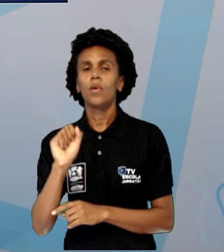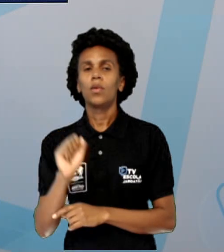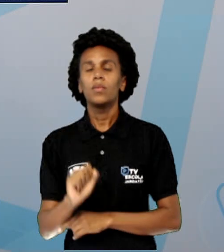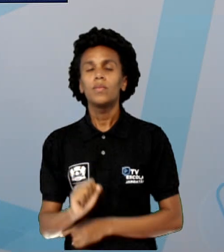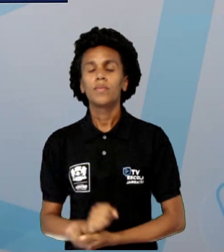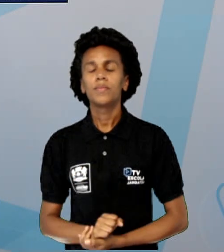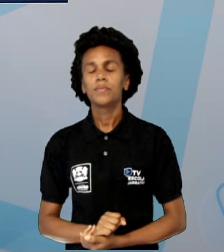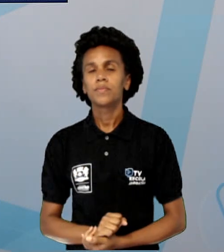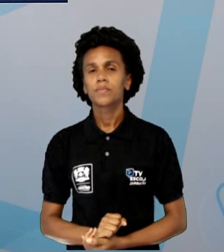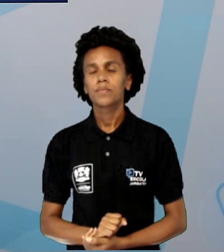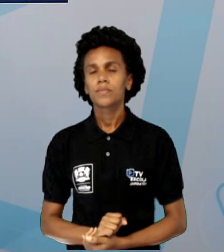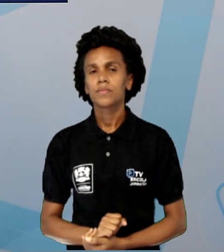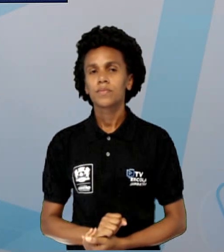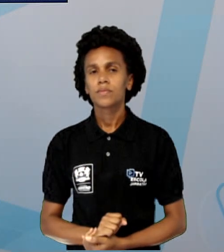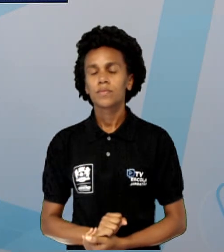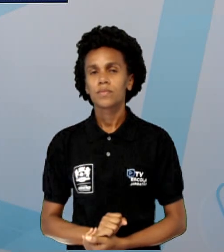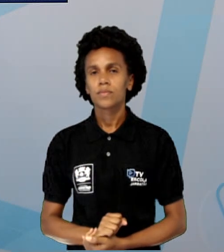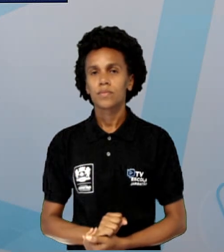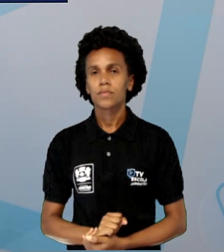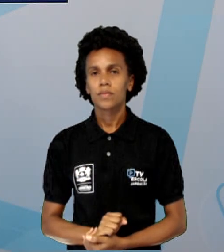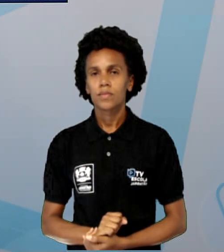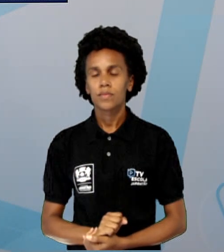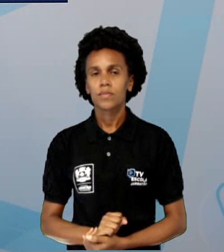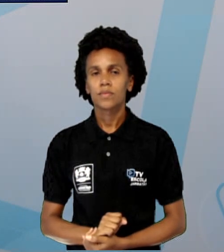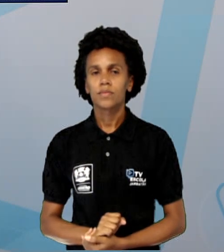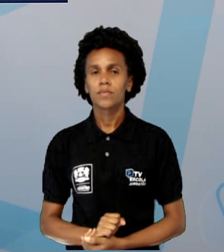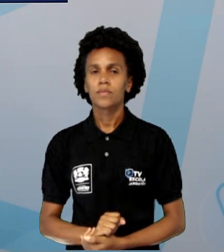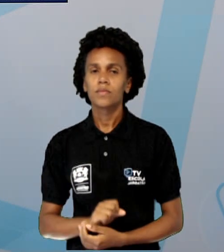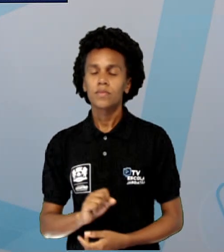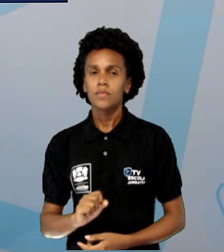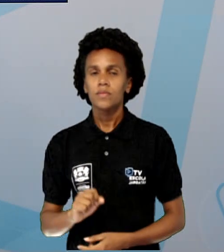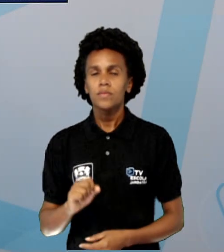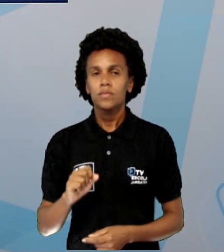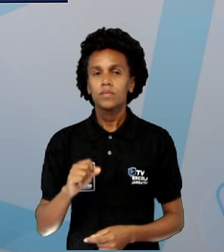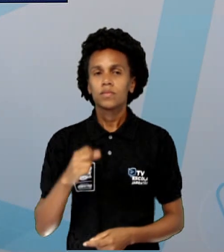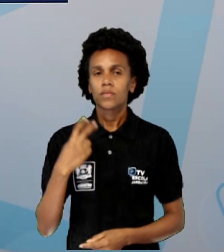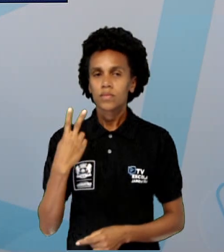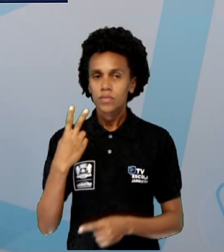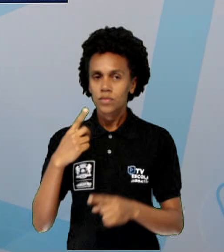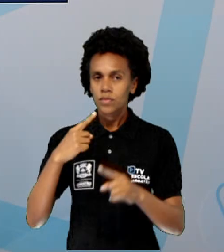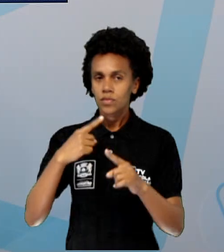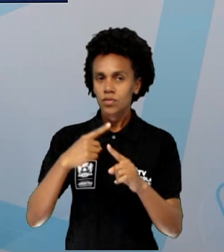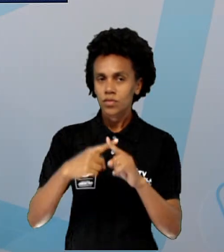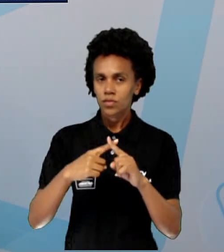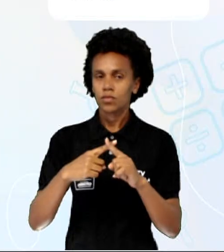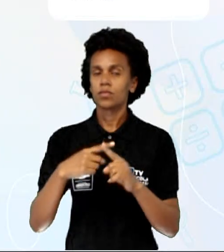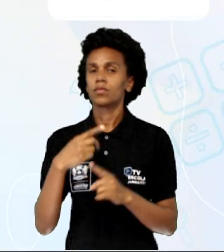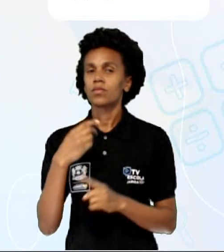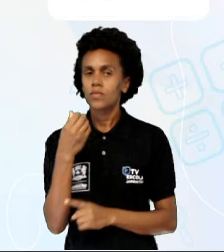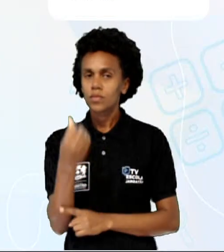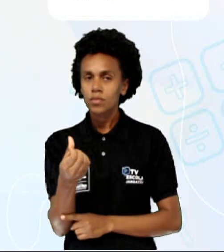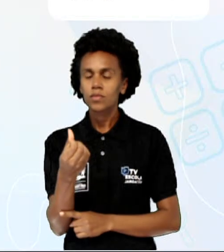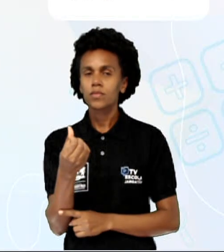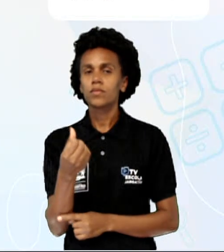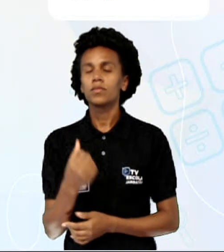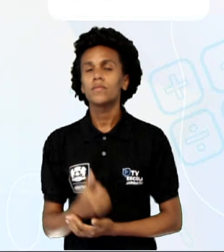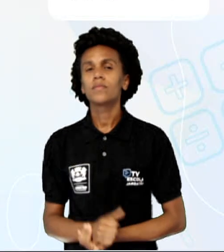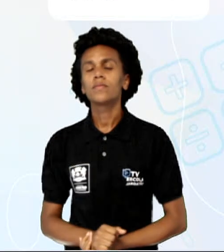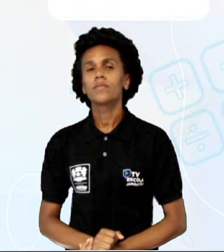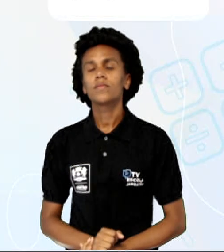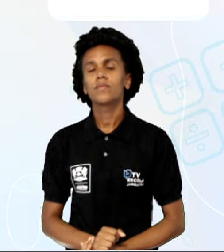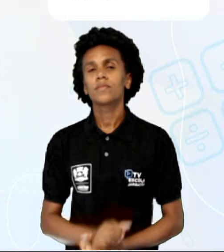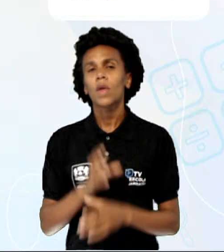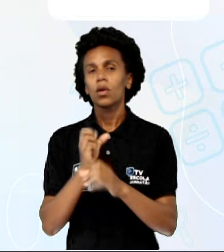é uma dezena. 2 vezes 3 vai dar 6 e 6 mais uma dezena, a gente vai ter 7 dezenas aqui. Então a gente vai